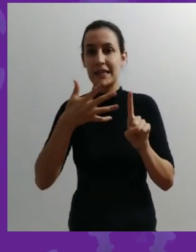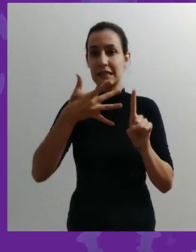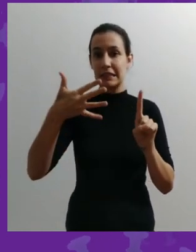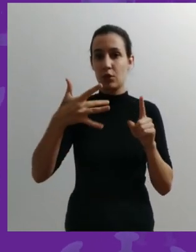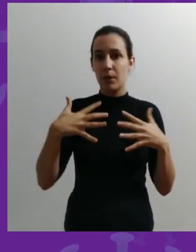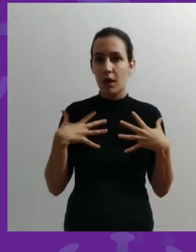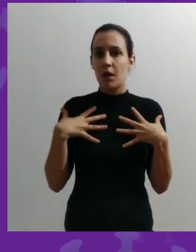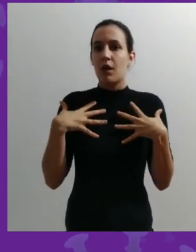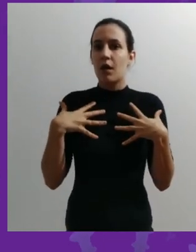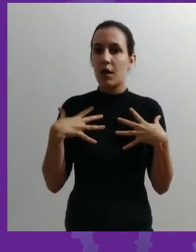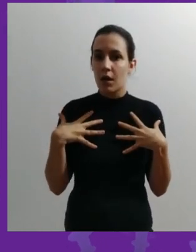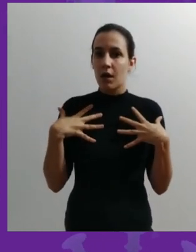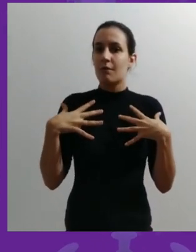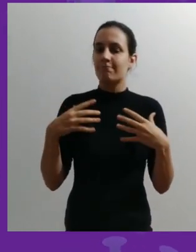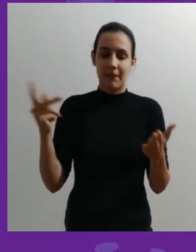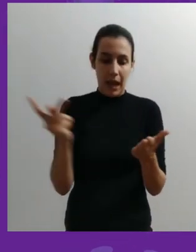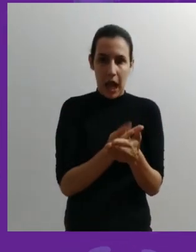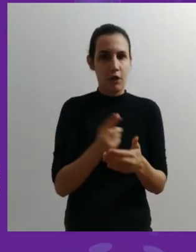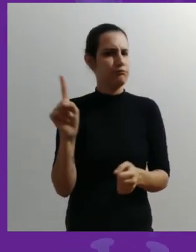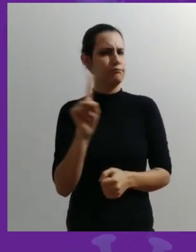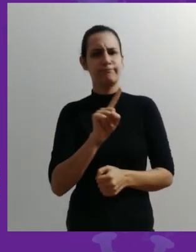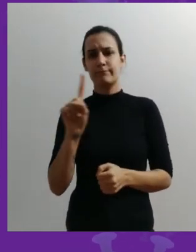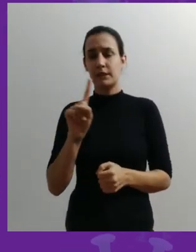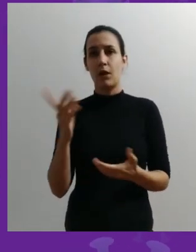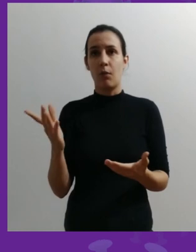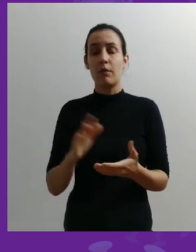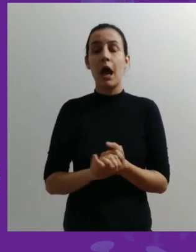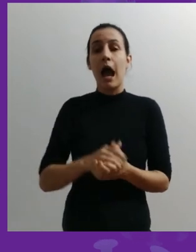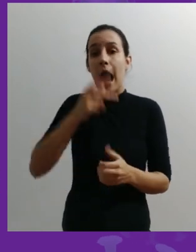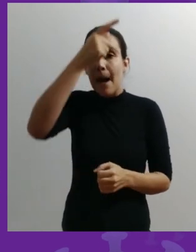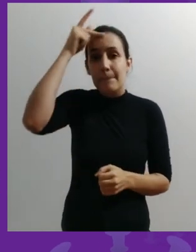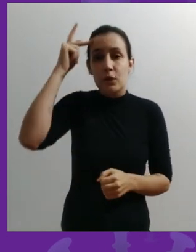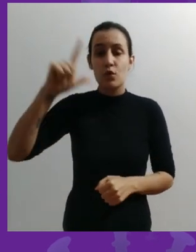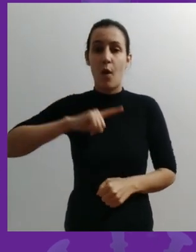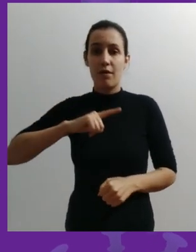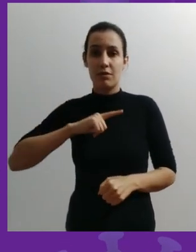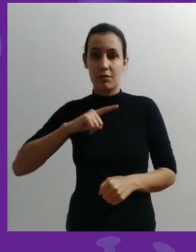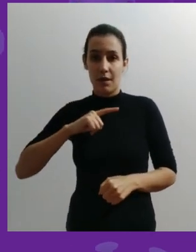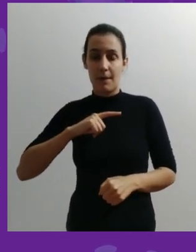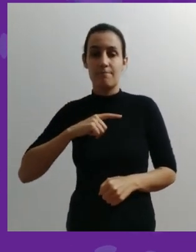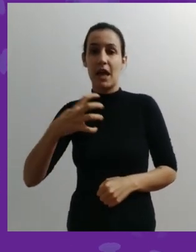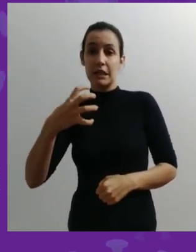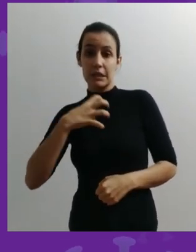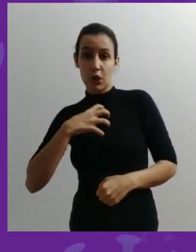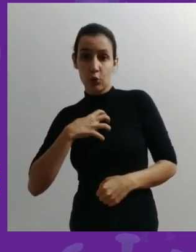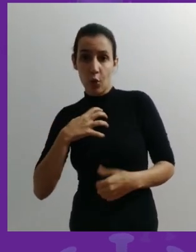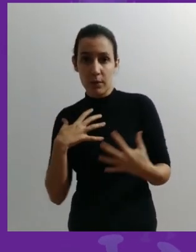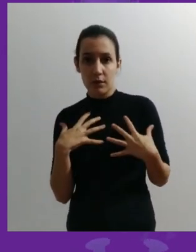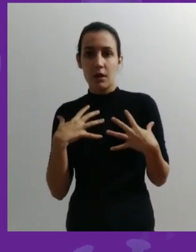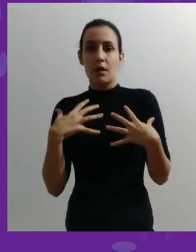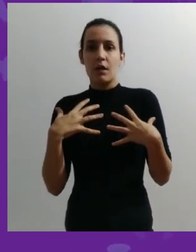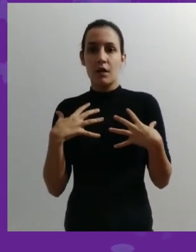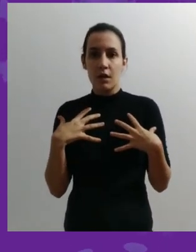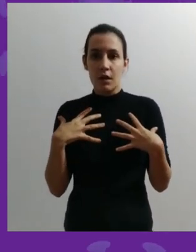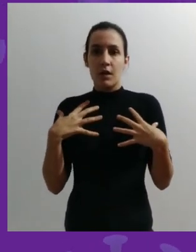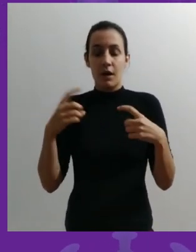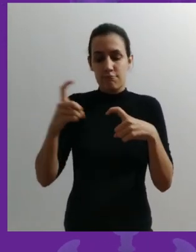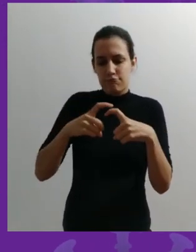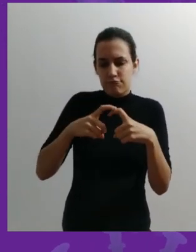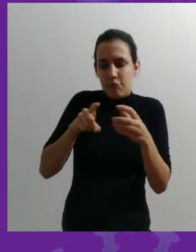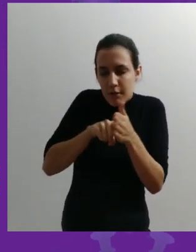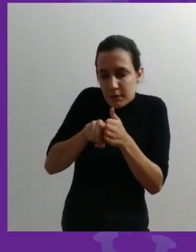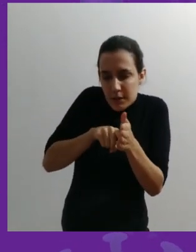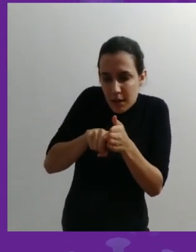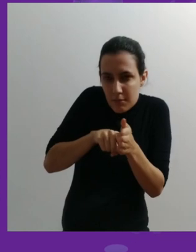respiratória, não está errado não. A pessoa tem sintomas respiratórios e quando eu vou examinar a